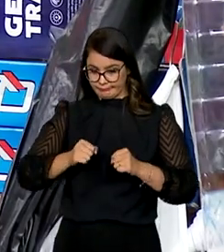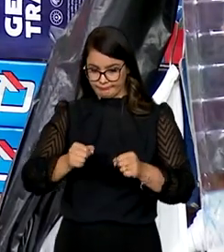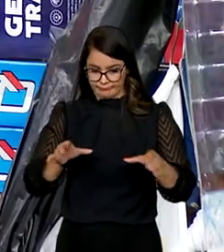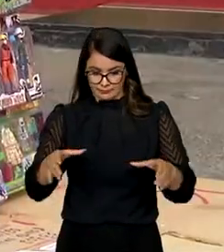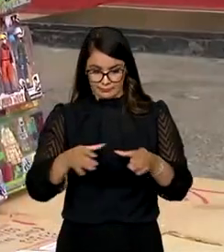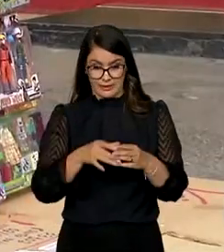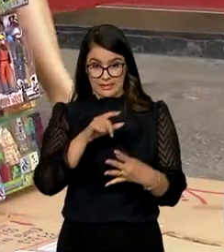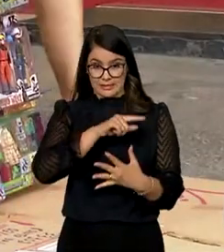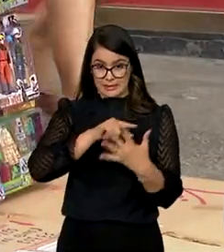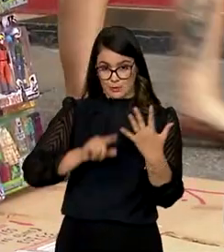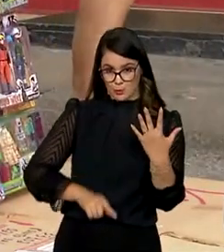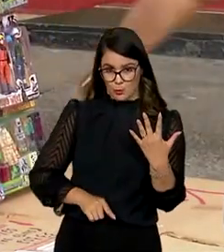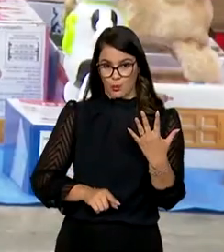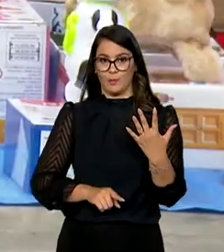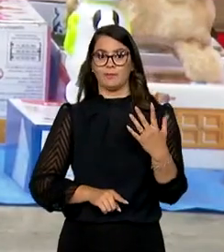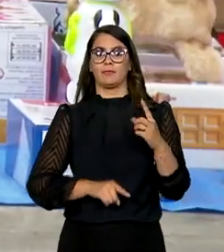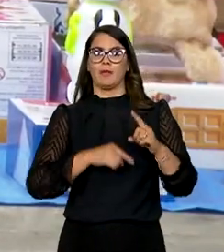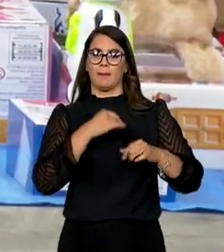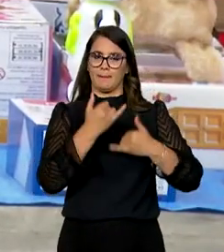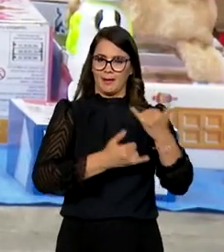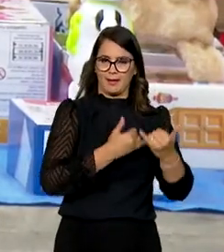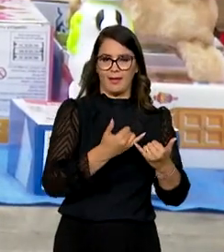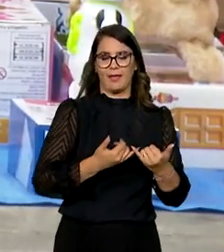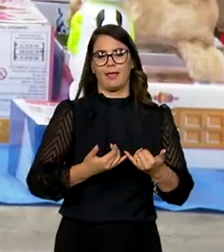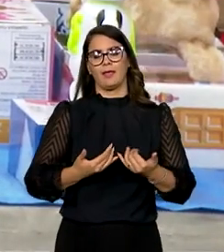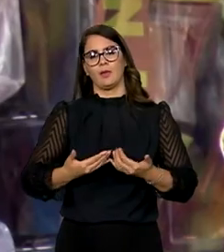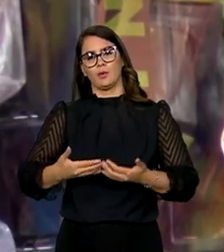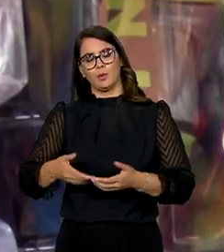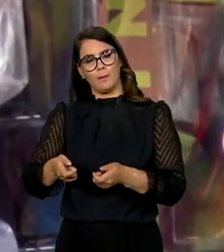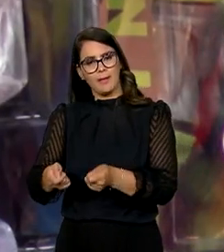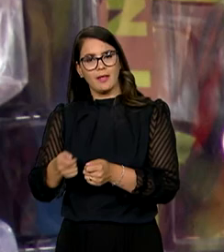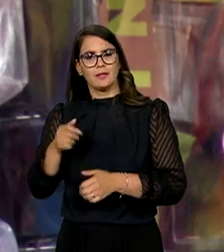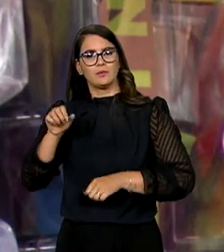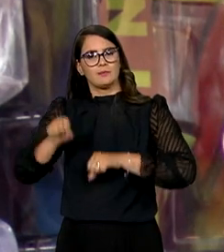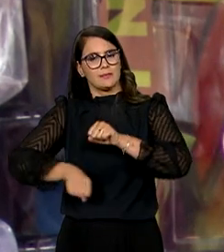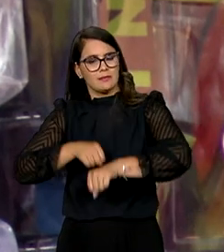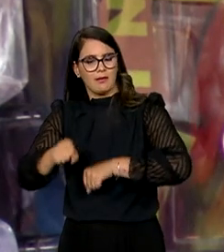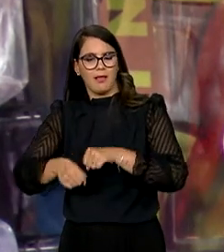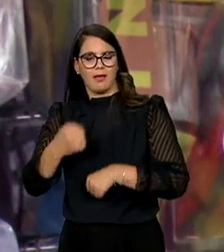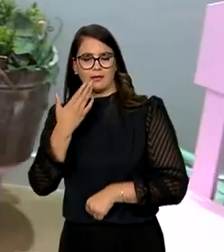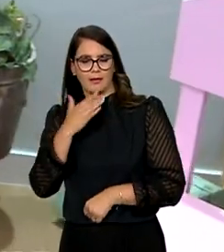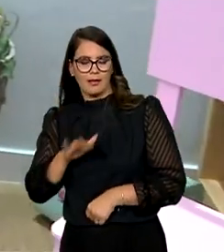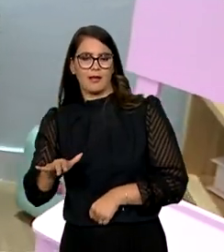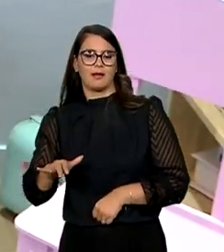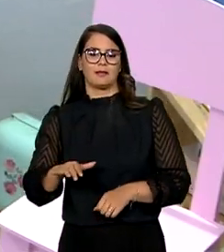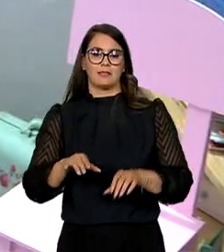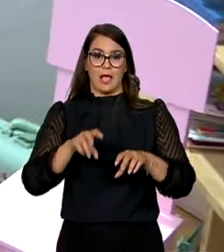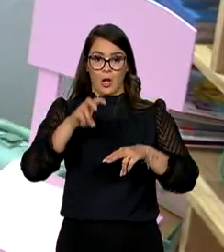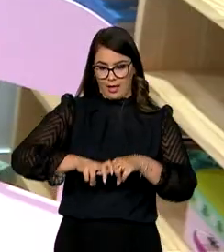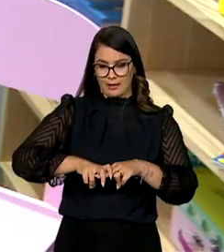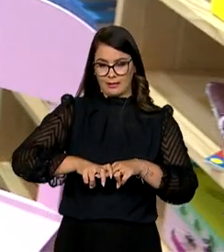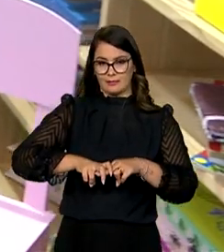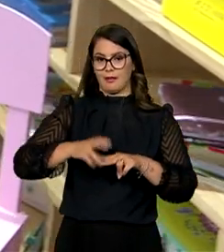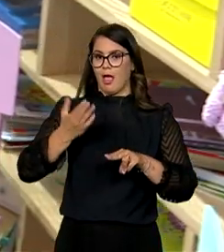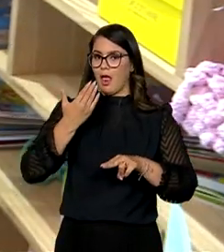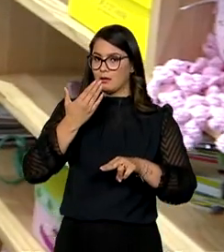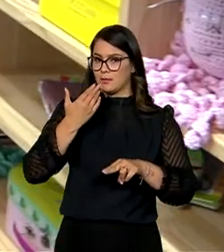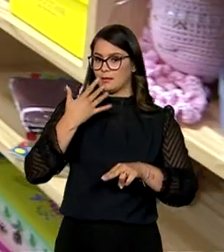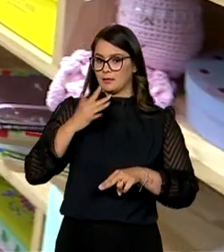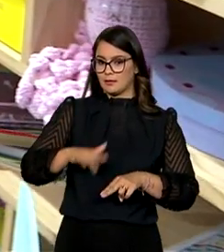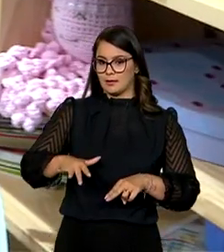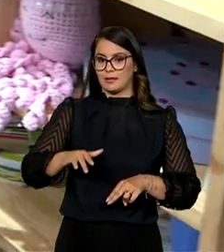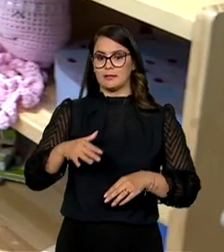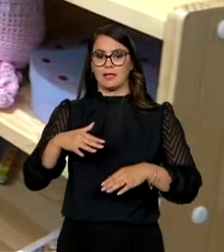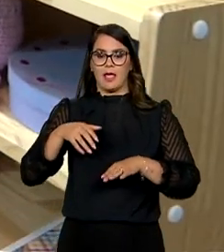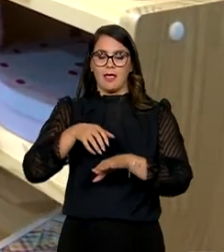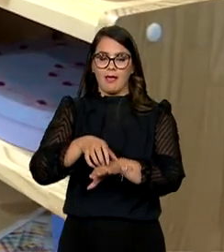cinco produtos. Brinquedos, berços infantis, bicicletas infantis, cadeiras de alimentação para crianças e carrinhos